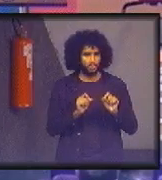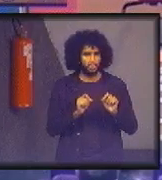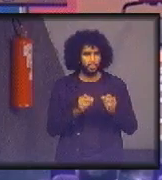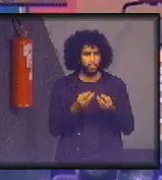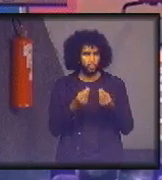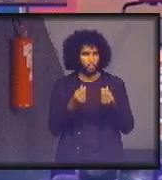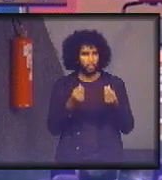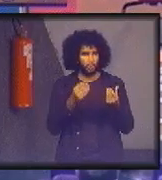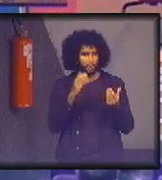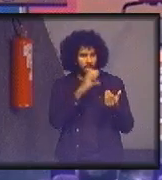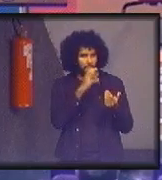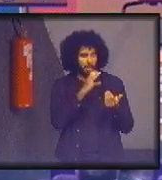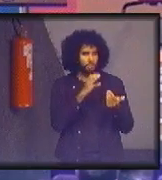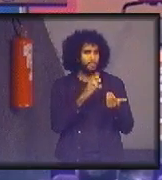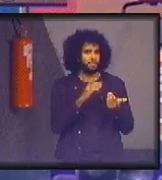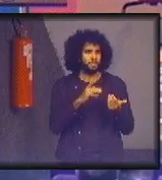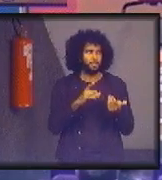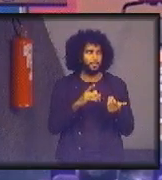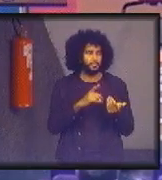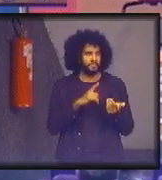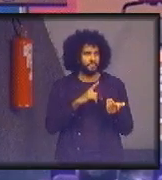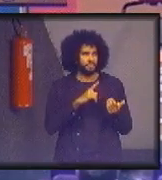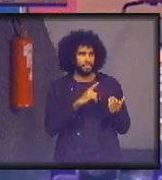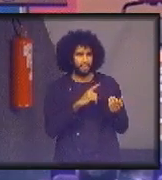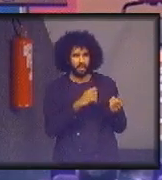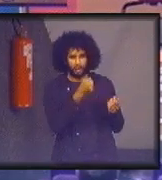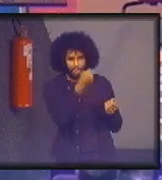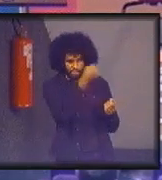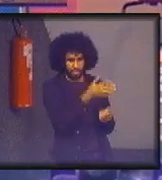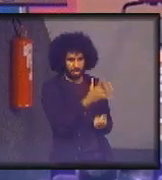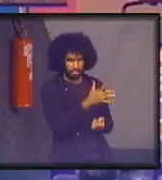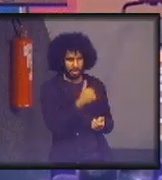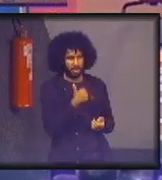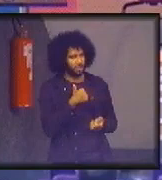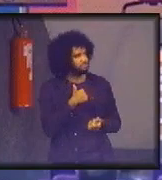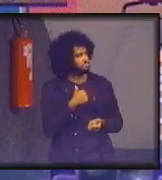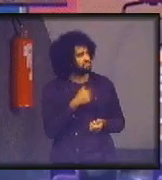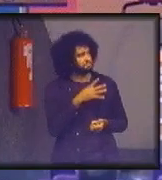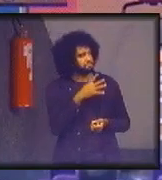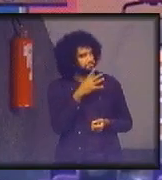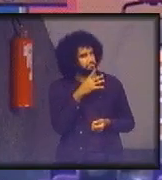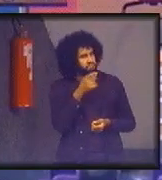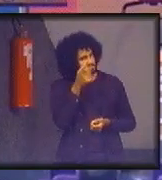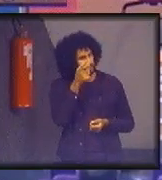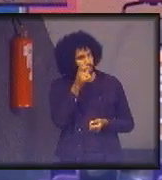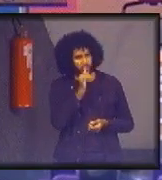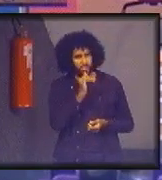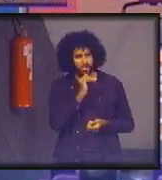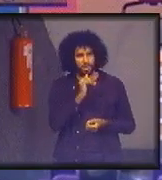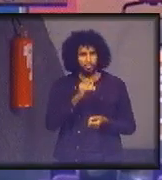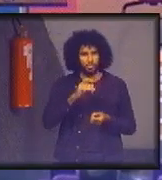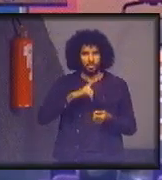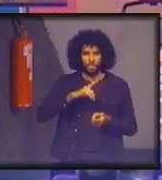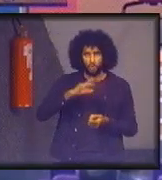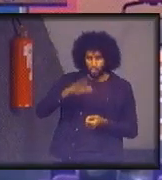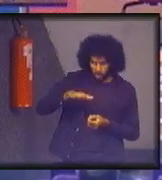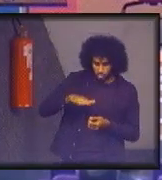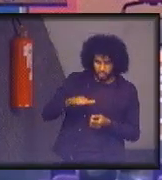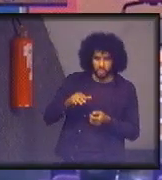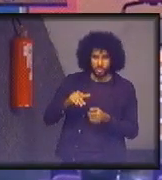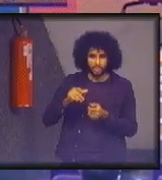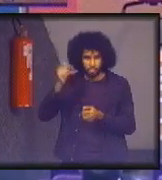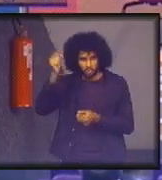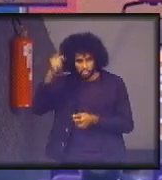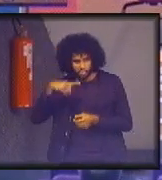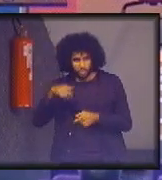Quer dizer, o que foi colocado aqui eu achei sensacional. Economia de água, economia de luz, papel. Isso é o que o gestor